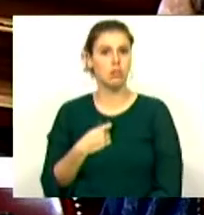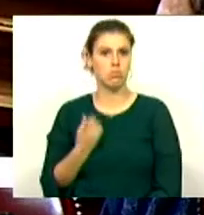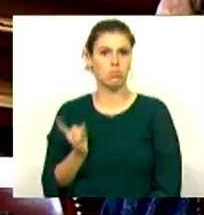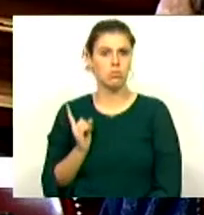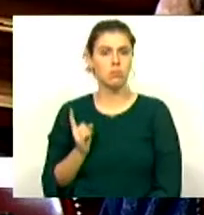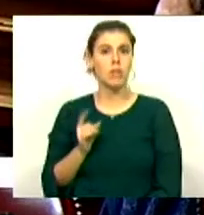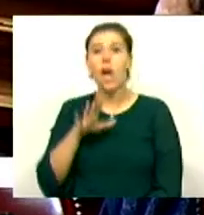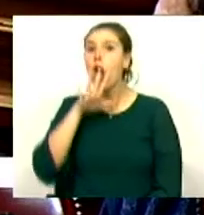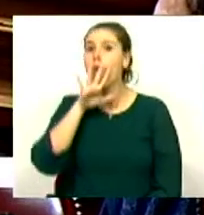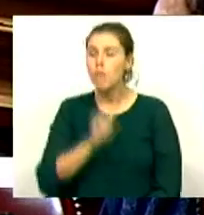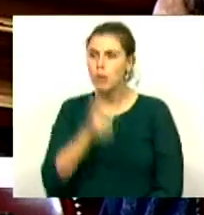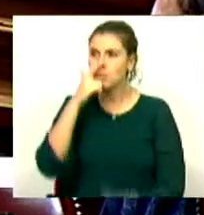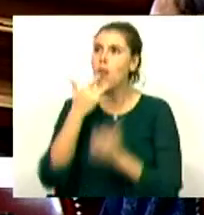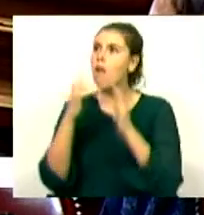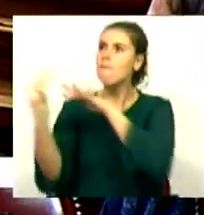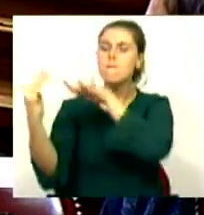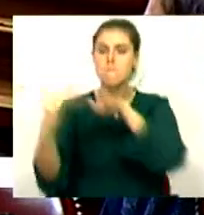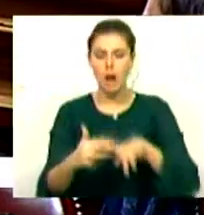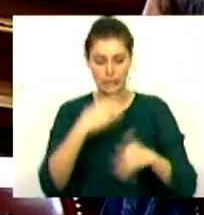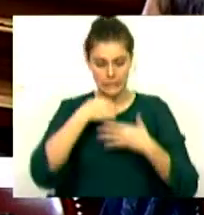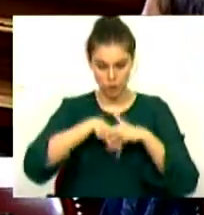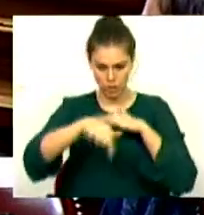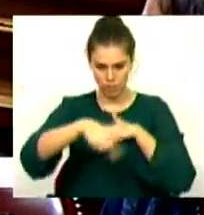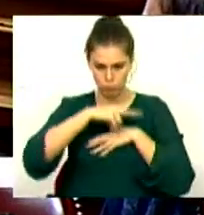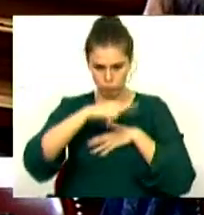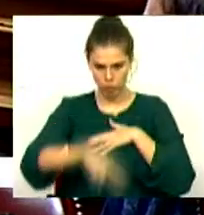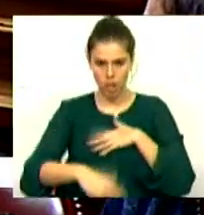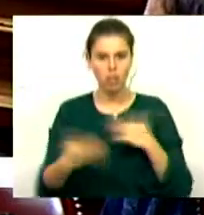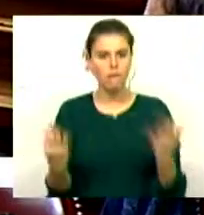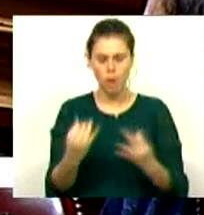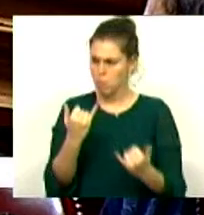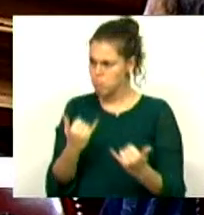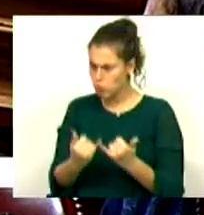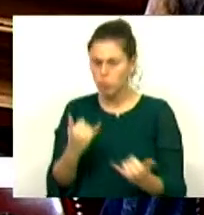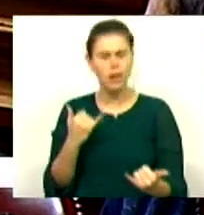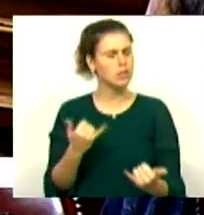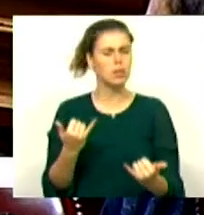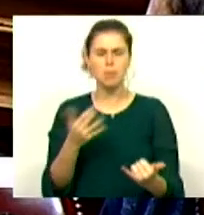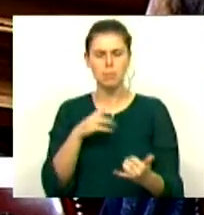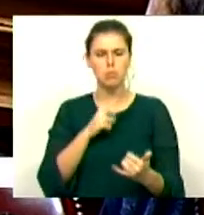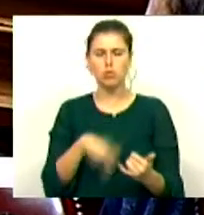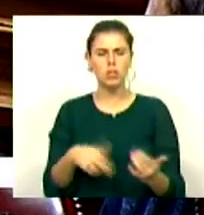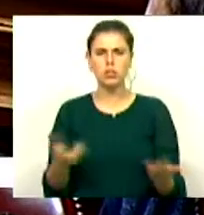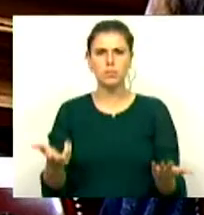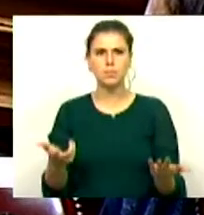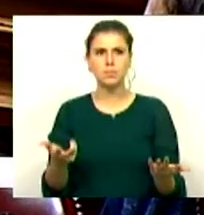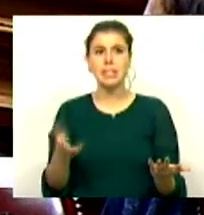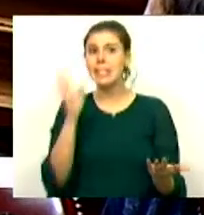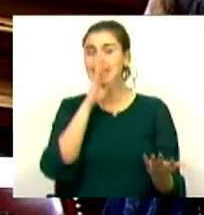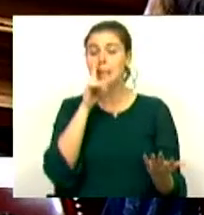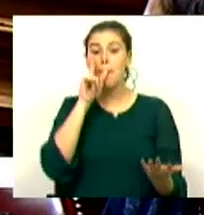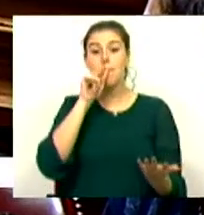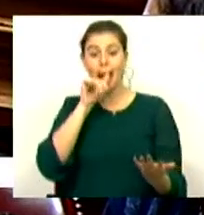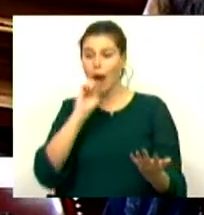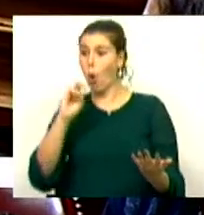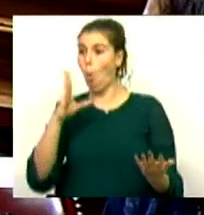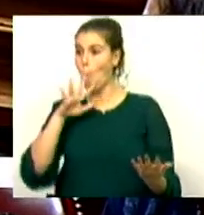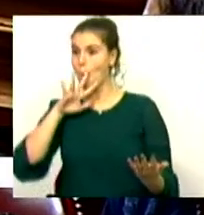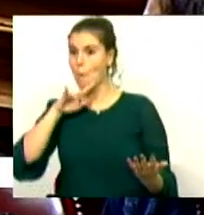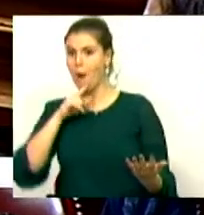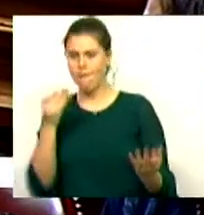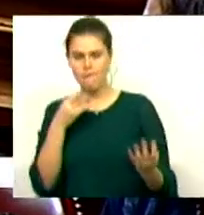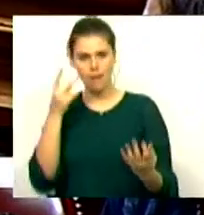O filho de um imigrante nascido em Portugal é automaticamente português desde que o seu pai ou a sua mãe